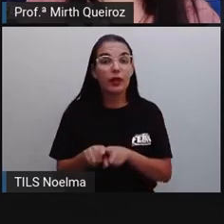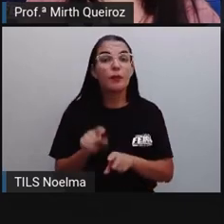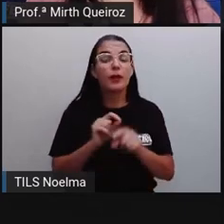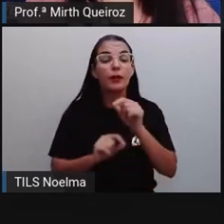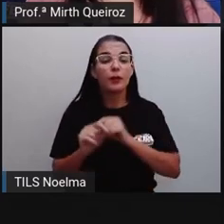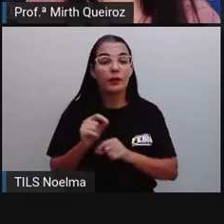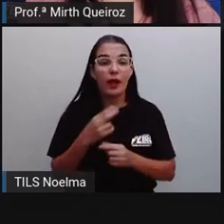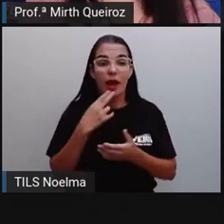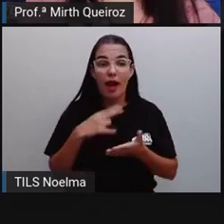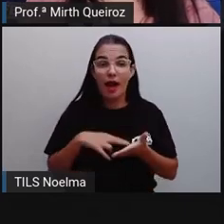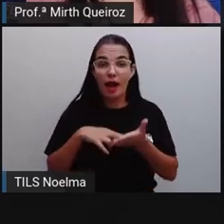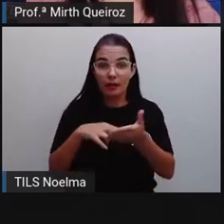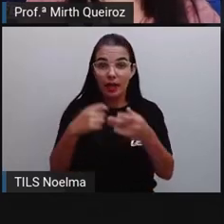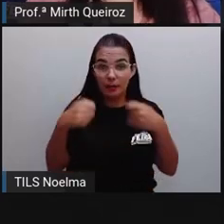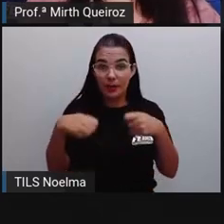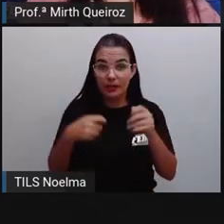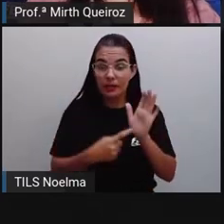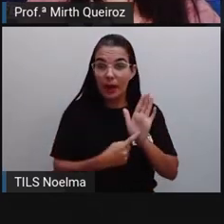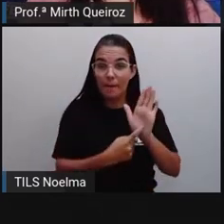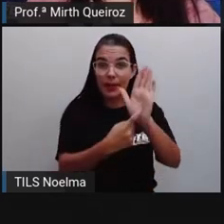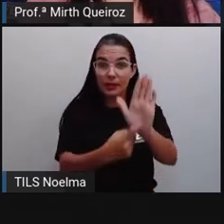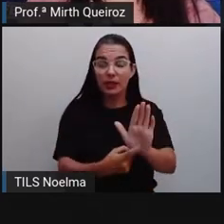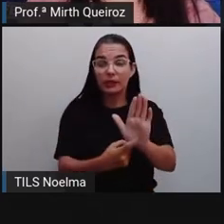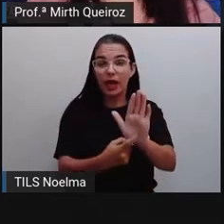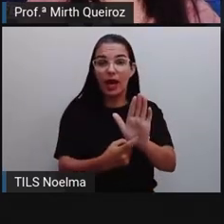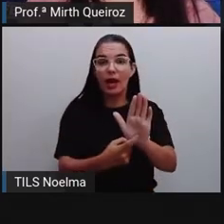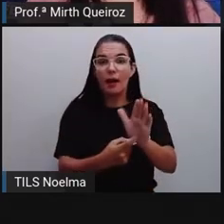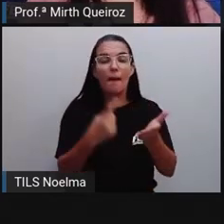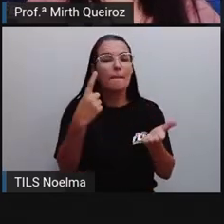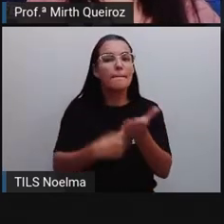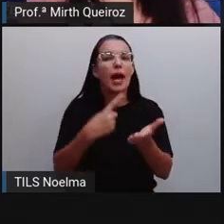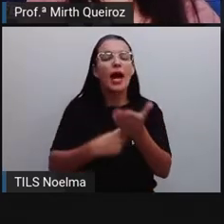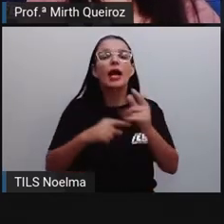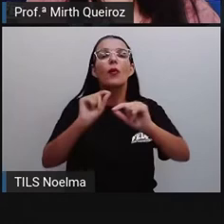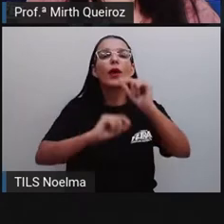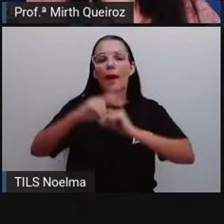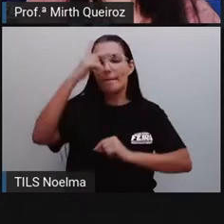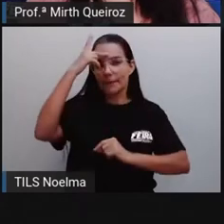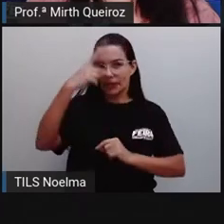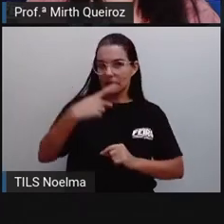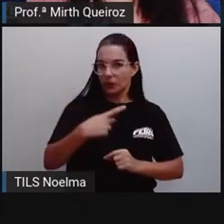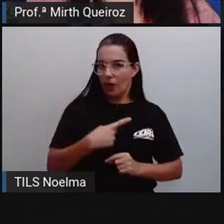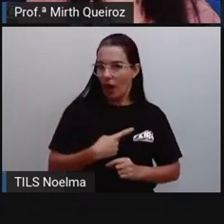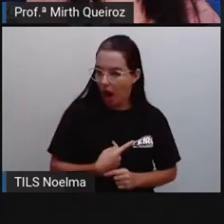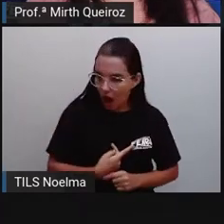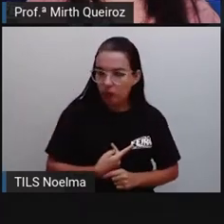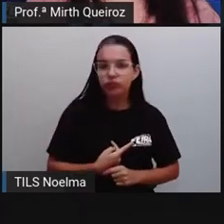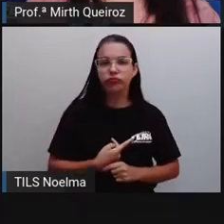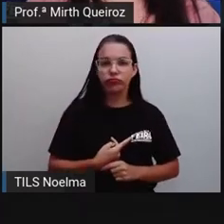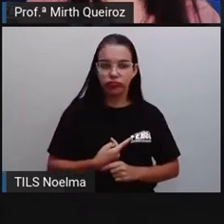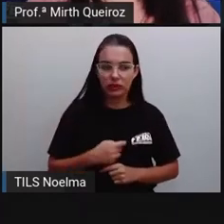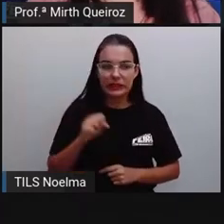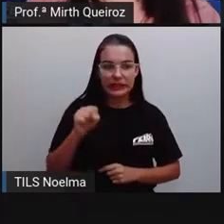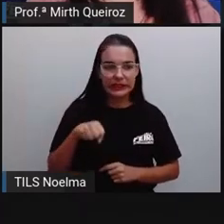precisa apresentar marcas de pessoalidade, já que se trata de uma carta pessoal.